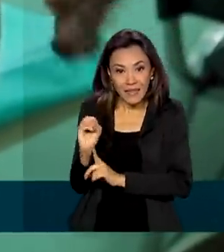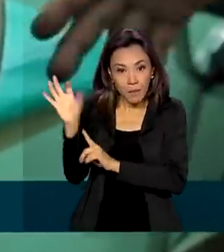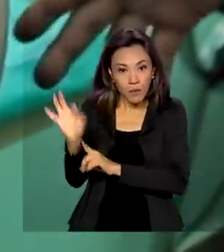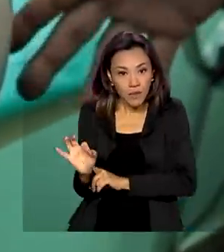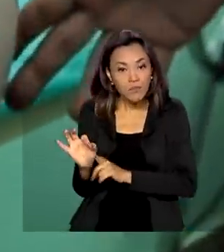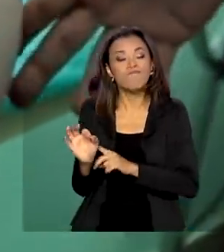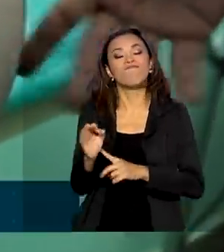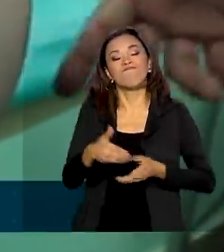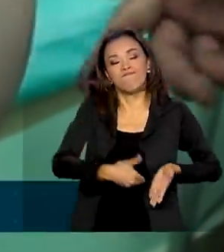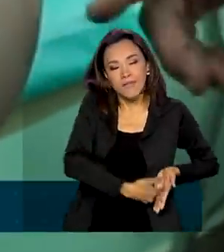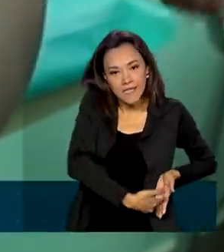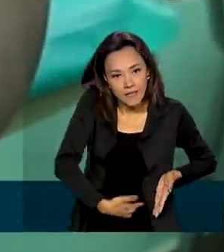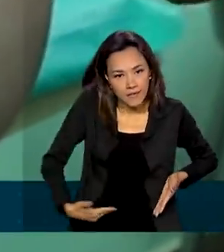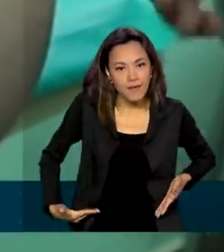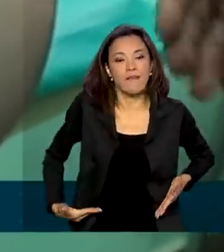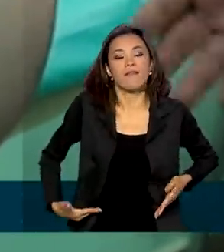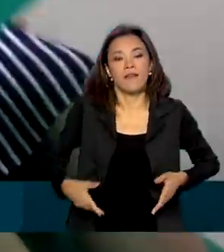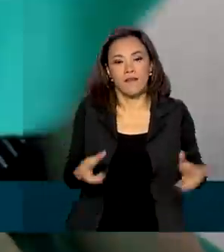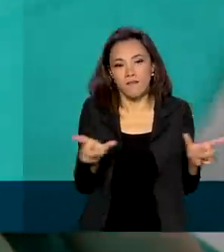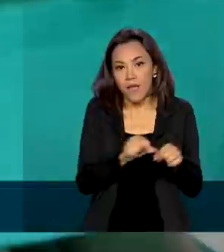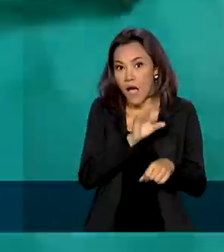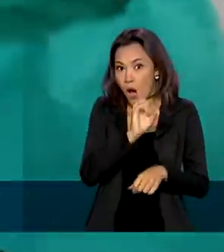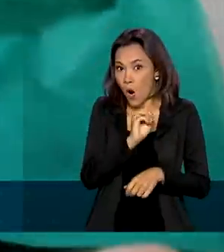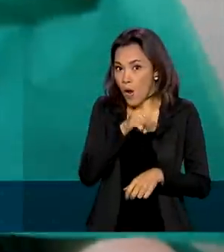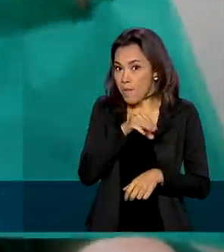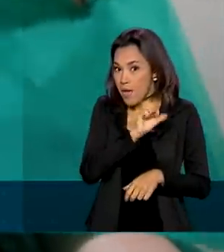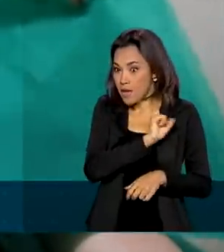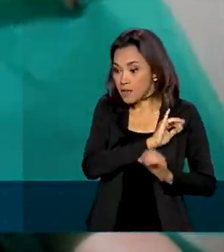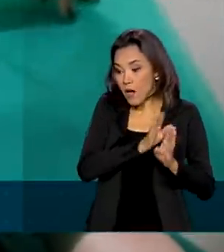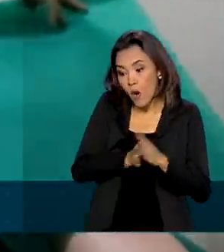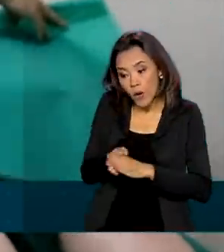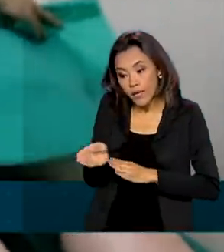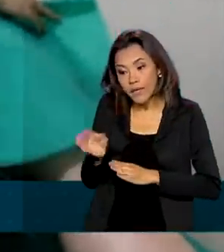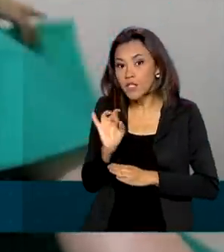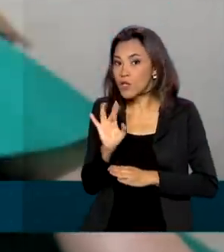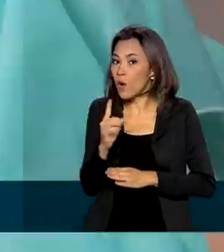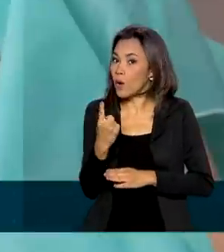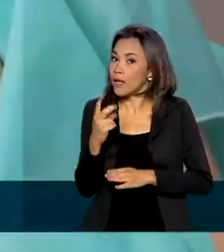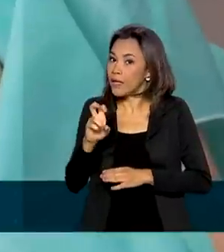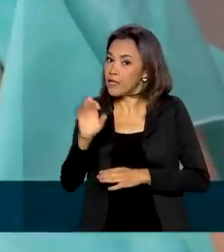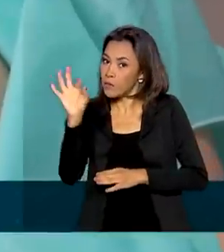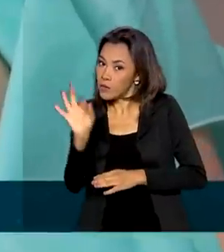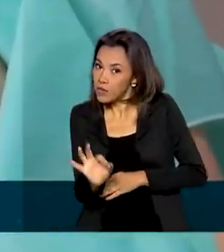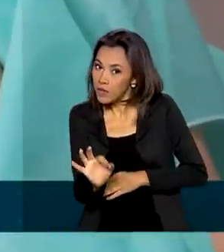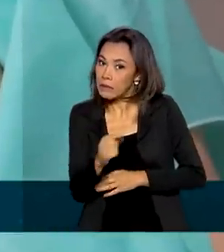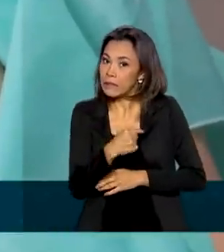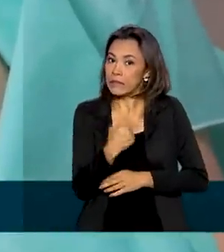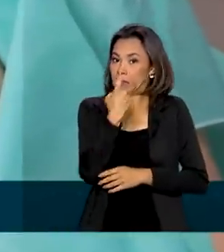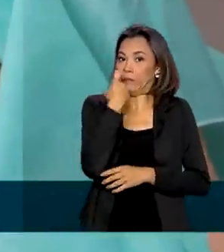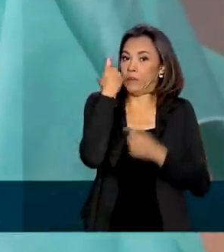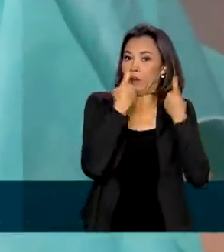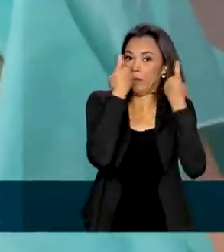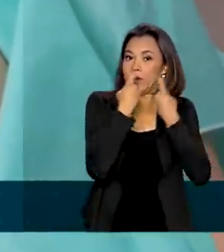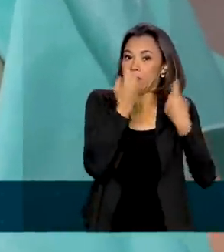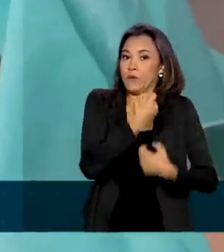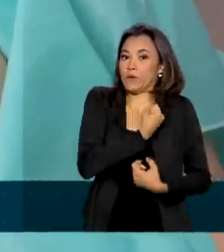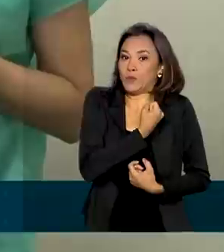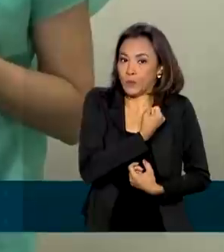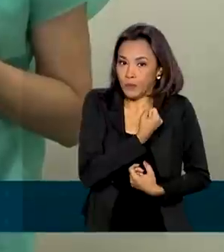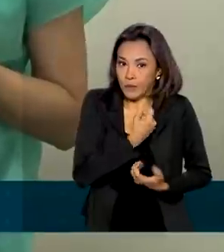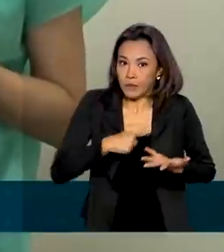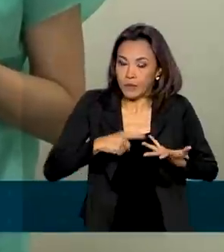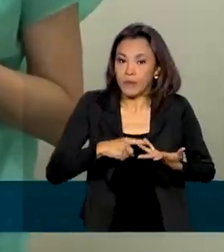cesáreas, quando a OMS recomenda até 15%. Preocupada com essa estatística, a